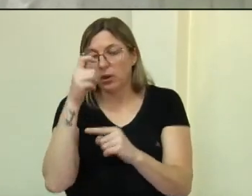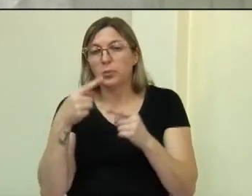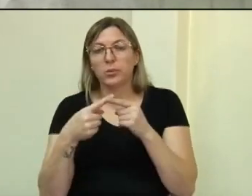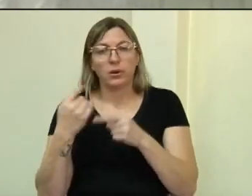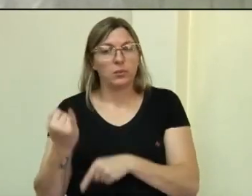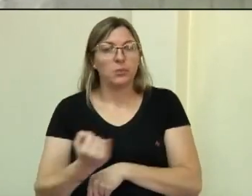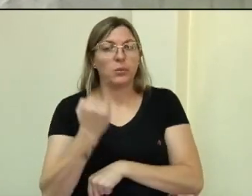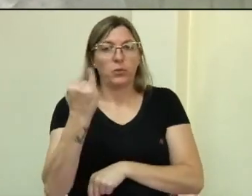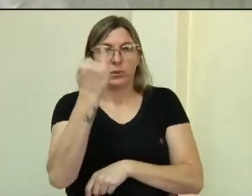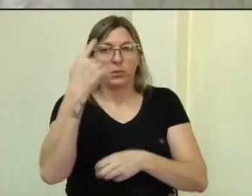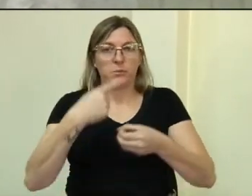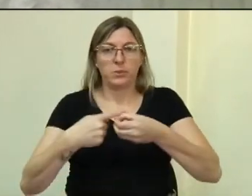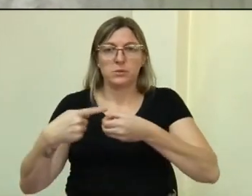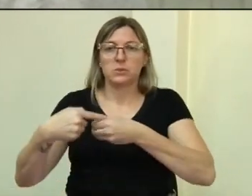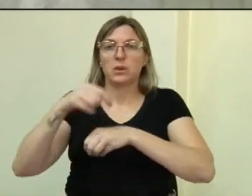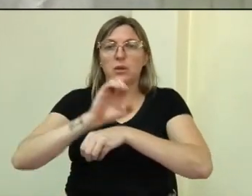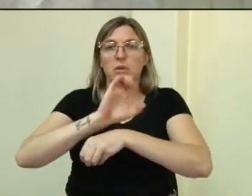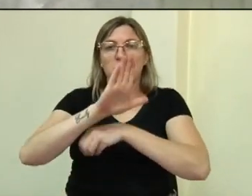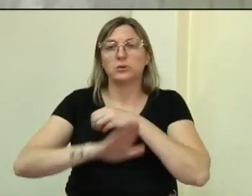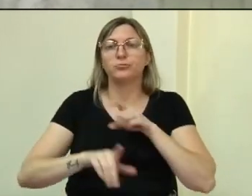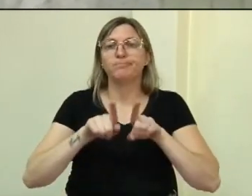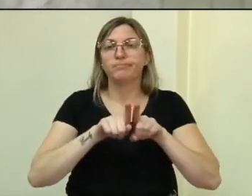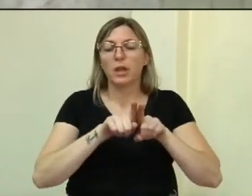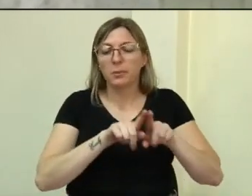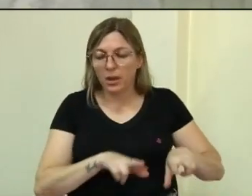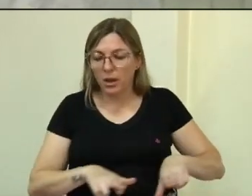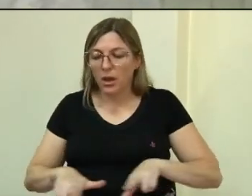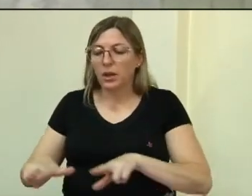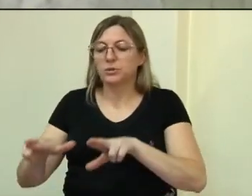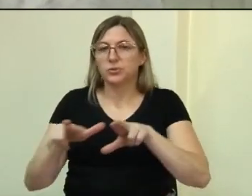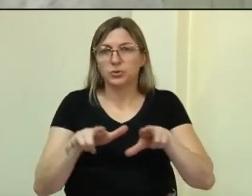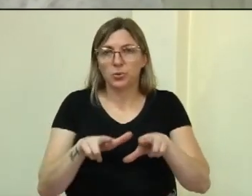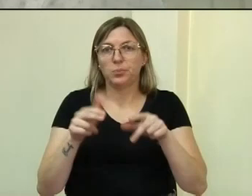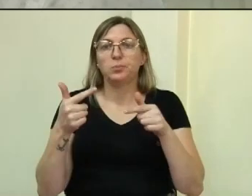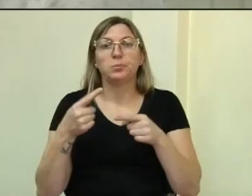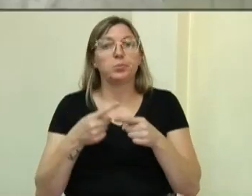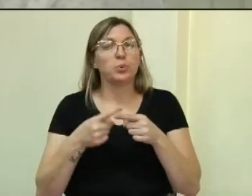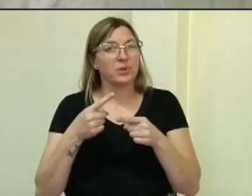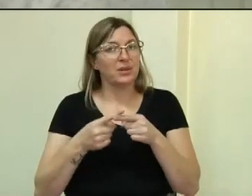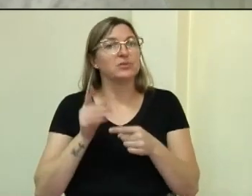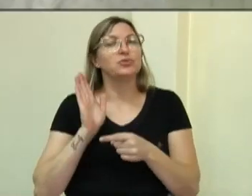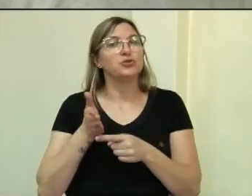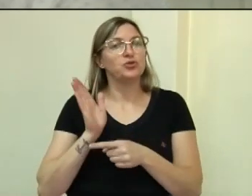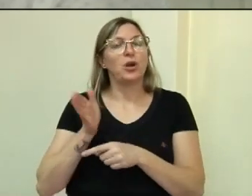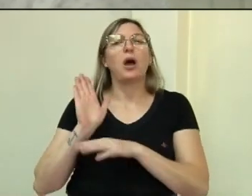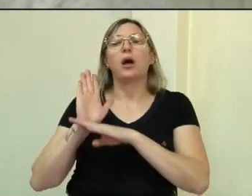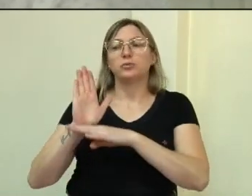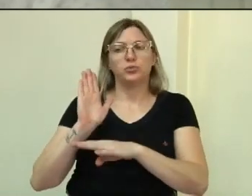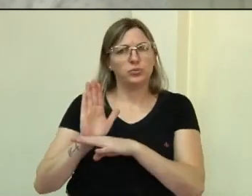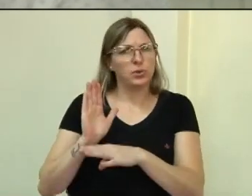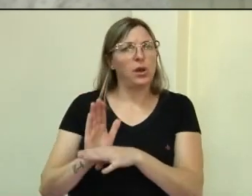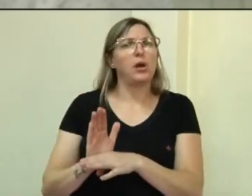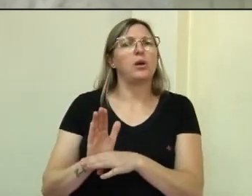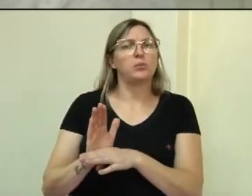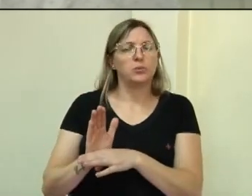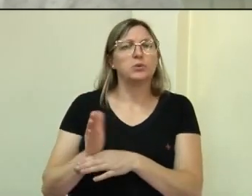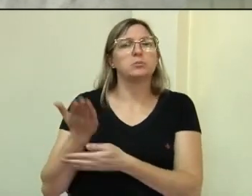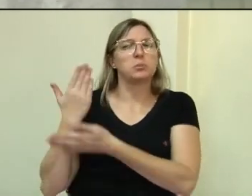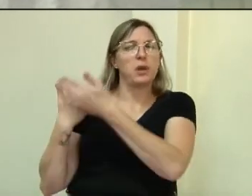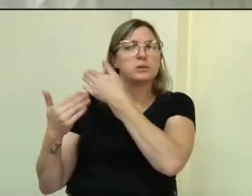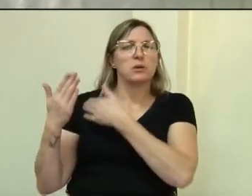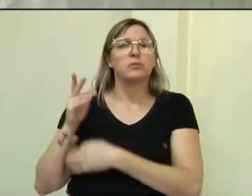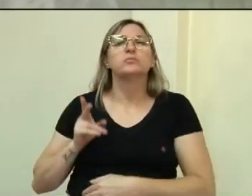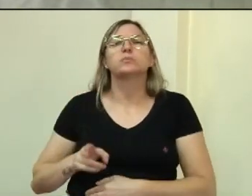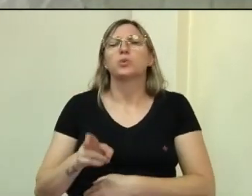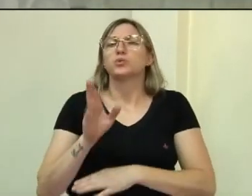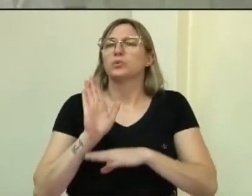para a cidade de Erechim, como para toda a região. Até porque a gente já socorreu muitas vezes, vai continuar socorrendo, enquanto